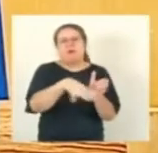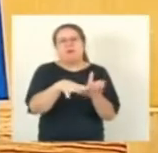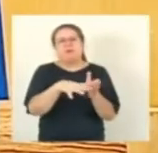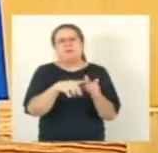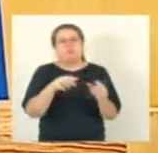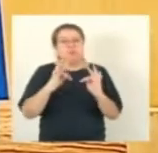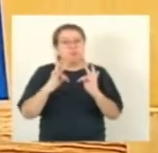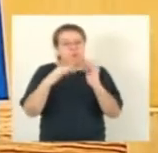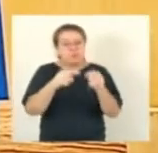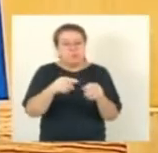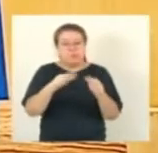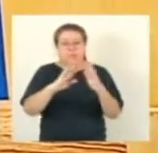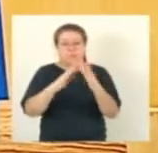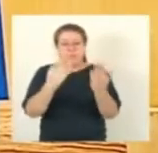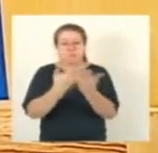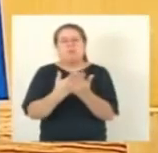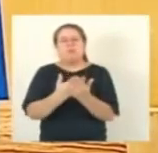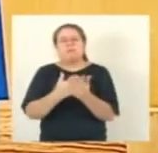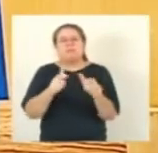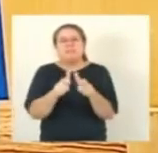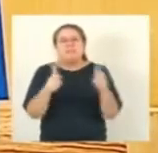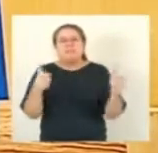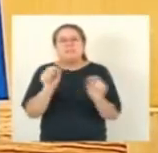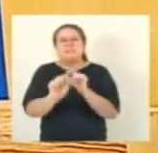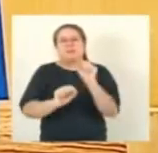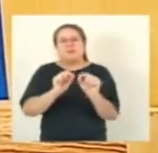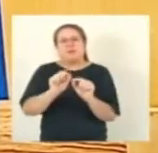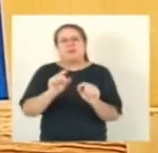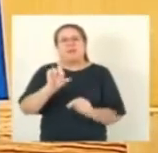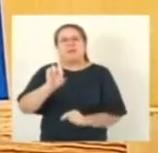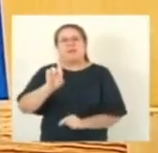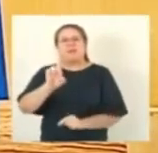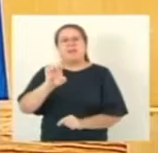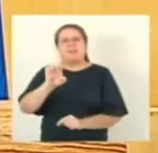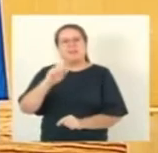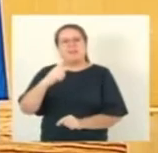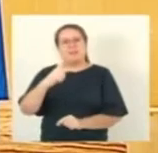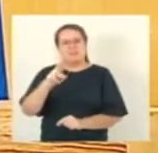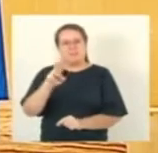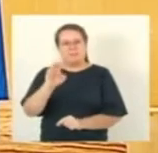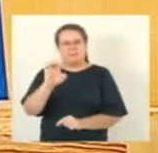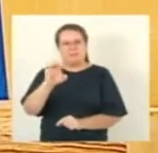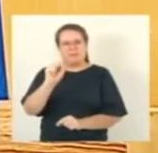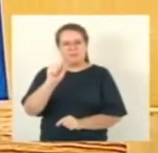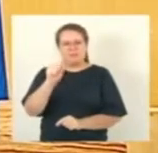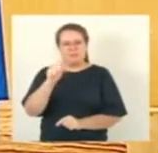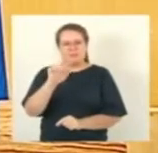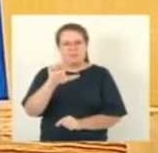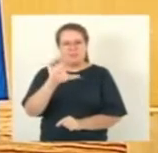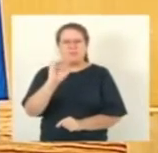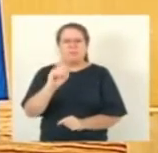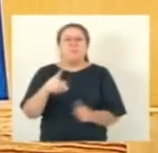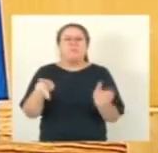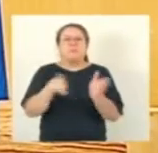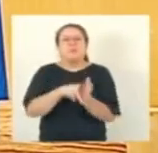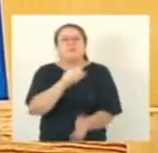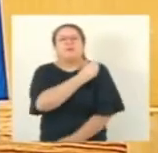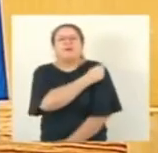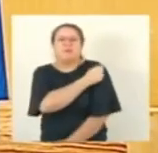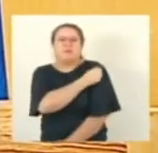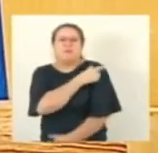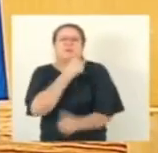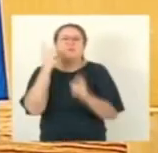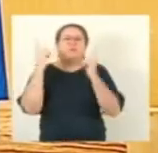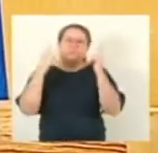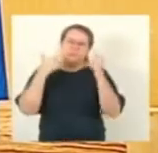depressão, de transtornos, enfim, que as escolas não conseguem dar conta. Além disso, também,